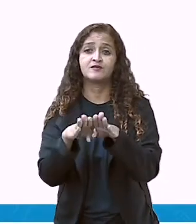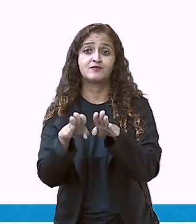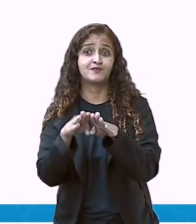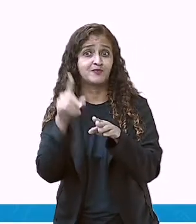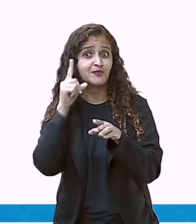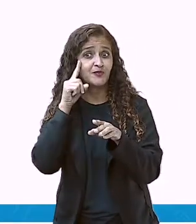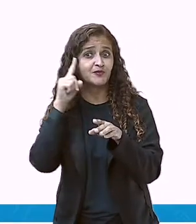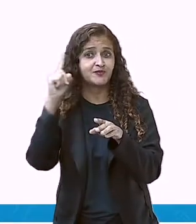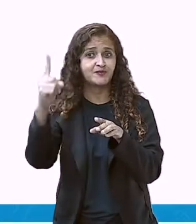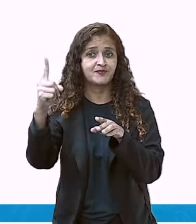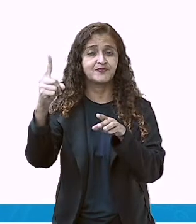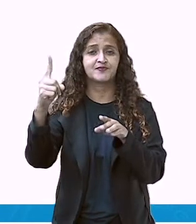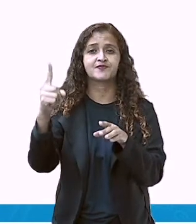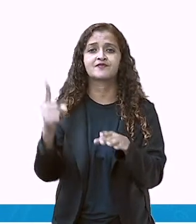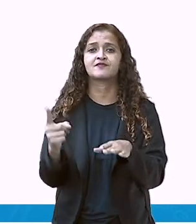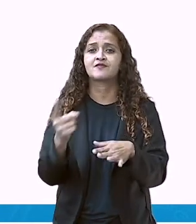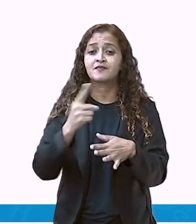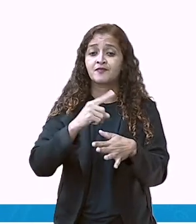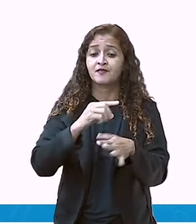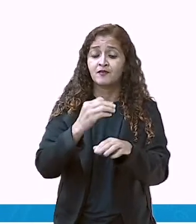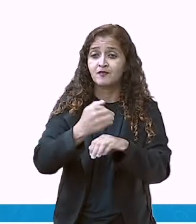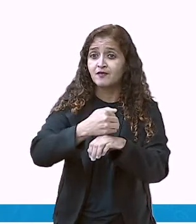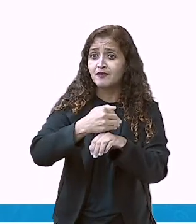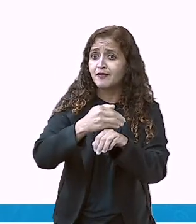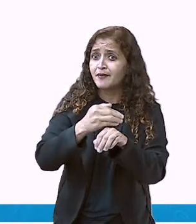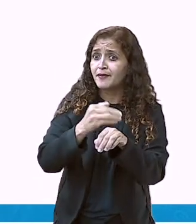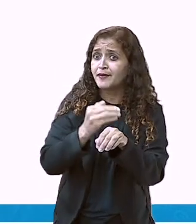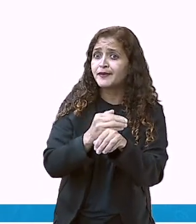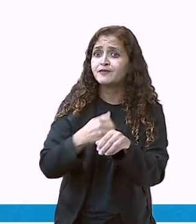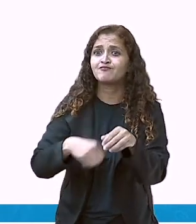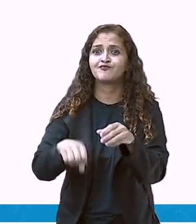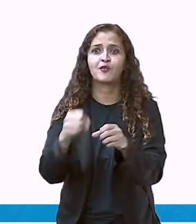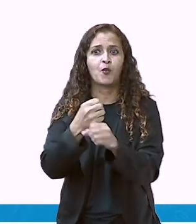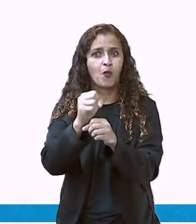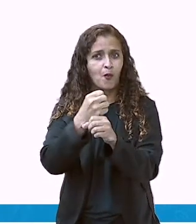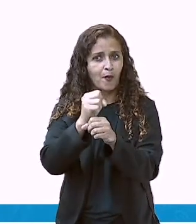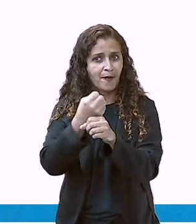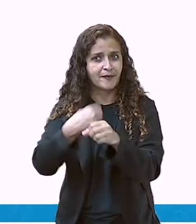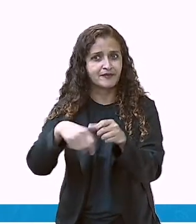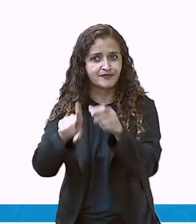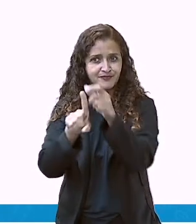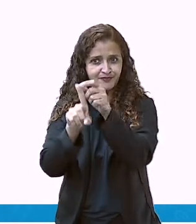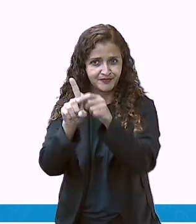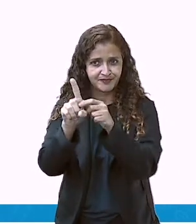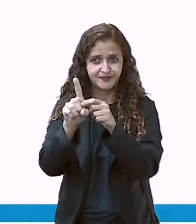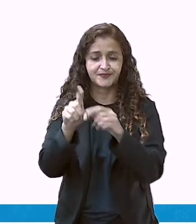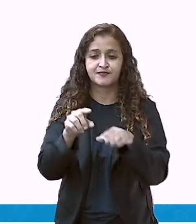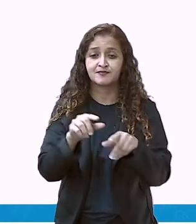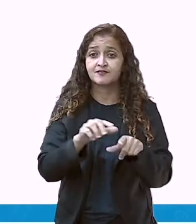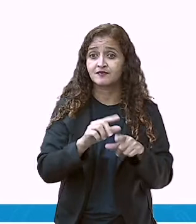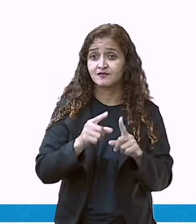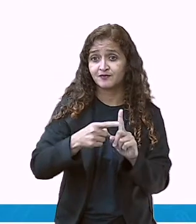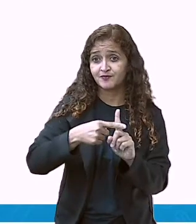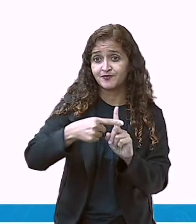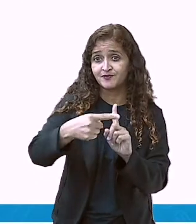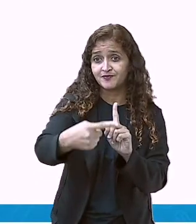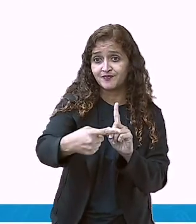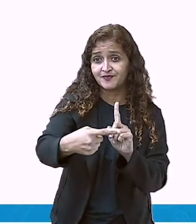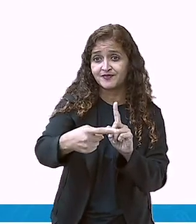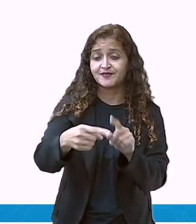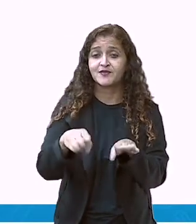então, o tempo, ele é dividido como? Anos, meses, semanas e